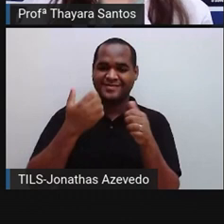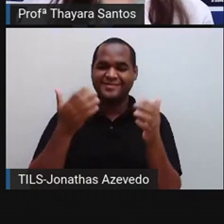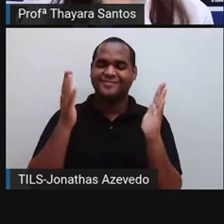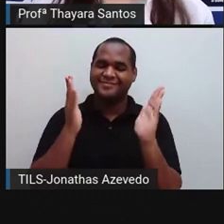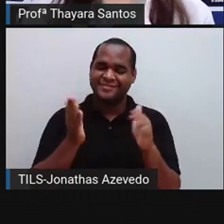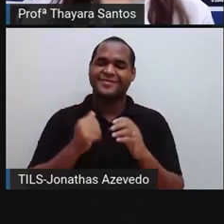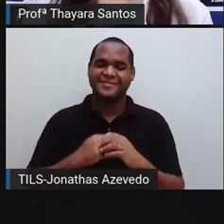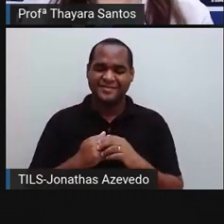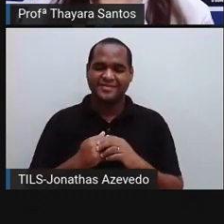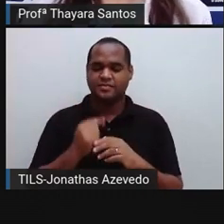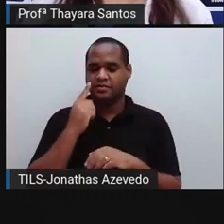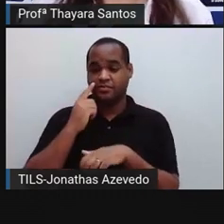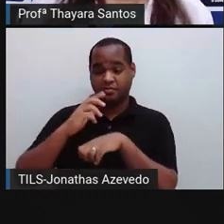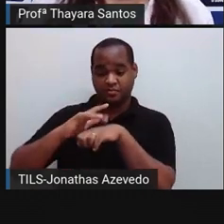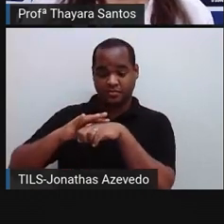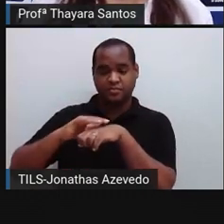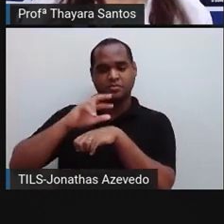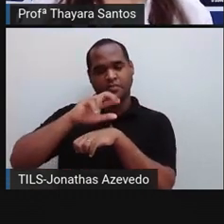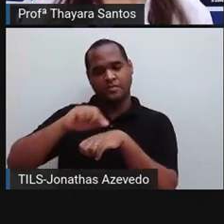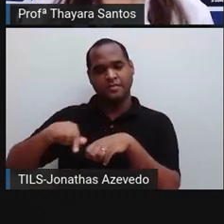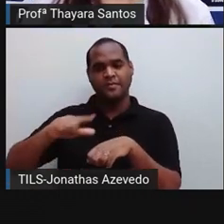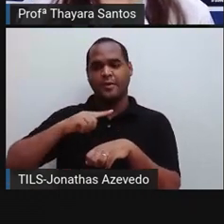que são causadas por protozoários.